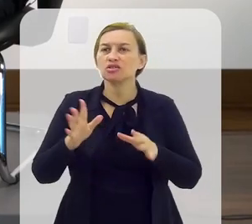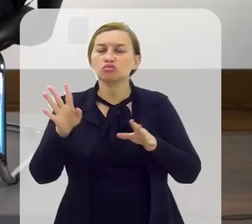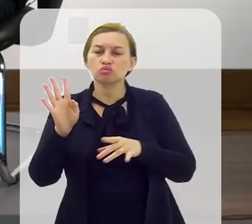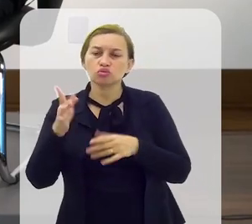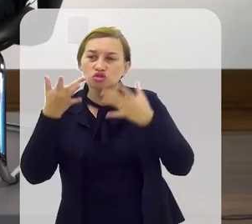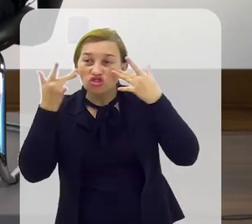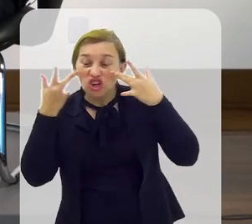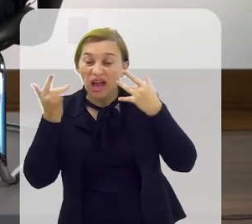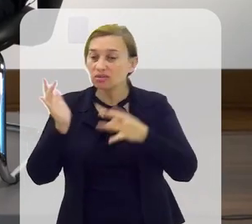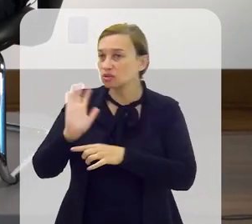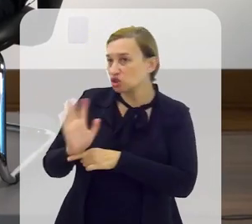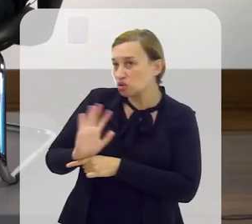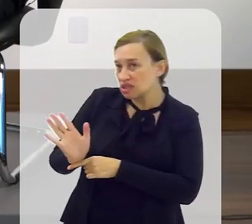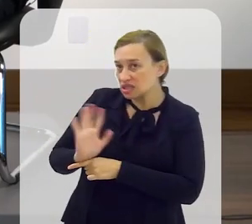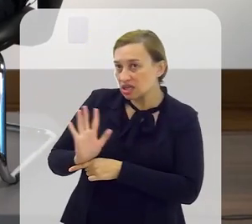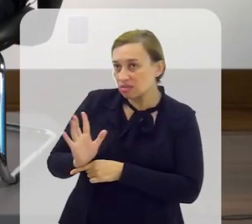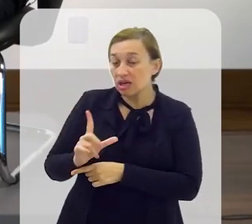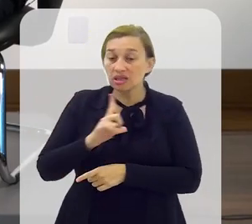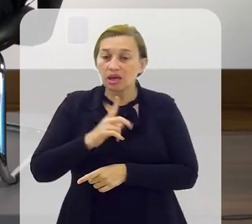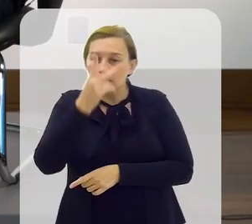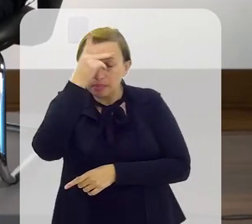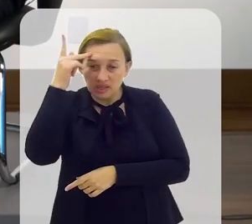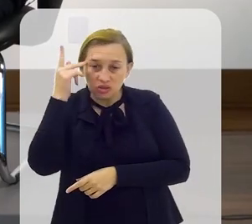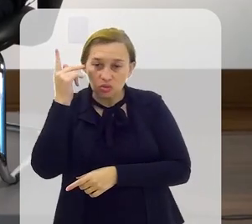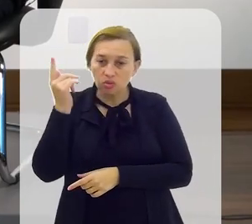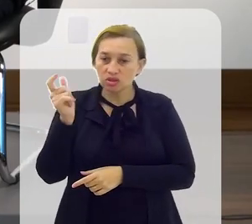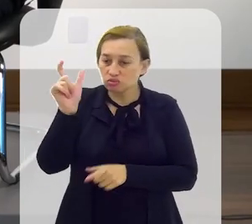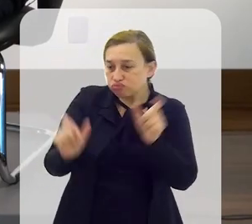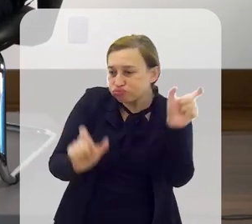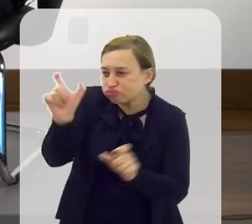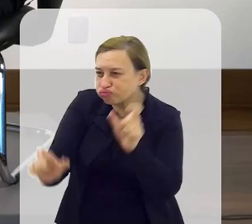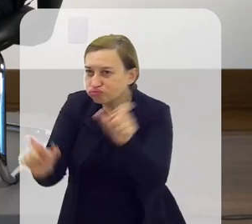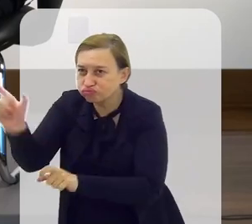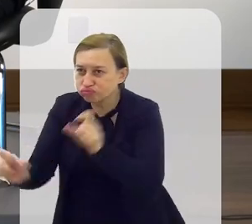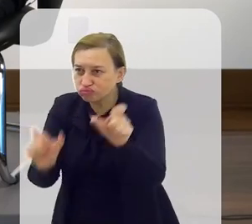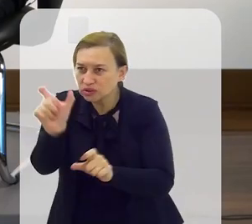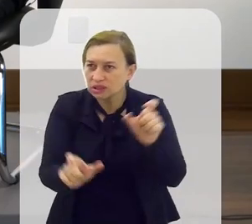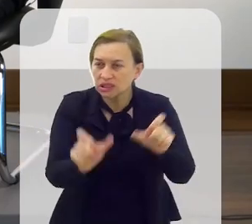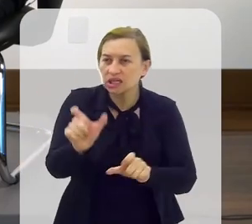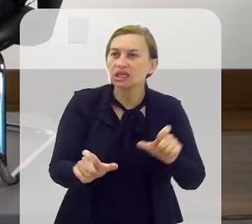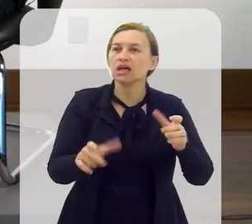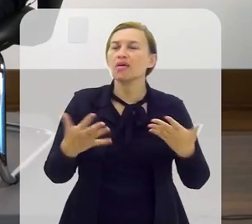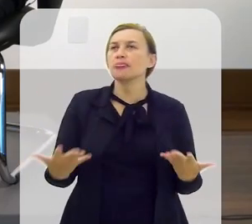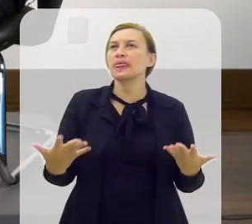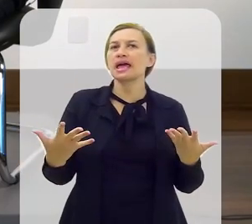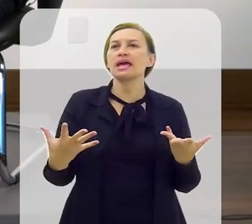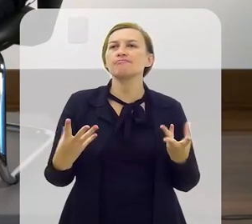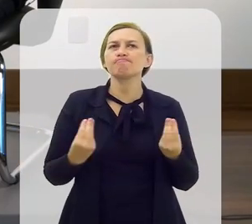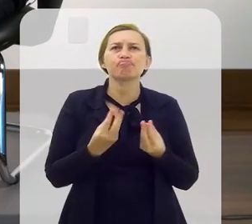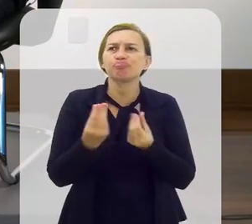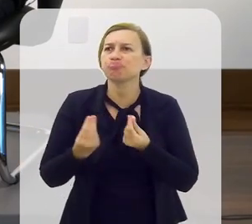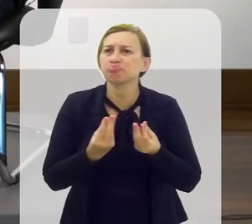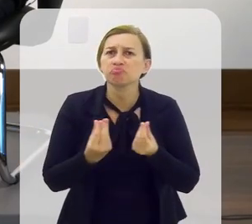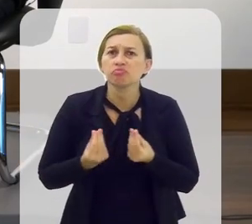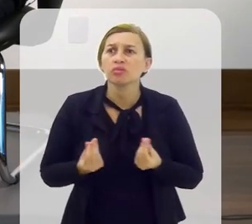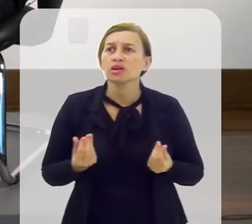cinema nesse quesito Porque o teatro tem isso, são pessoas que estão ali Você está muito próximo Então,